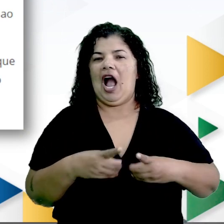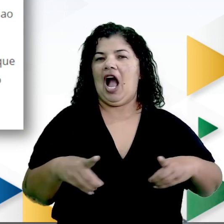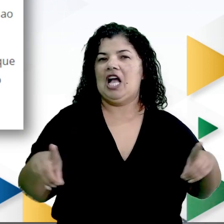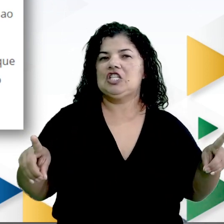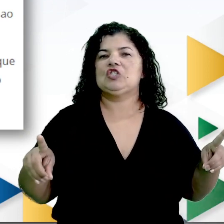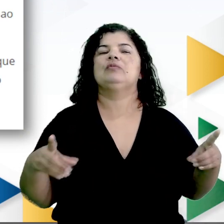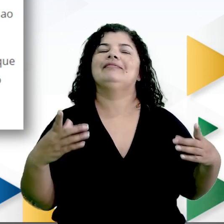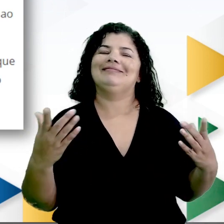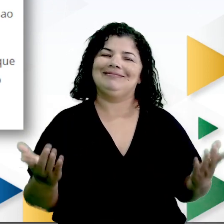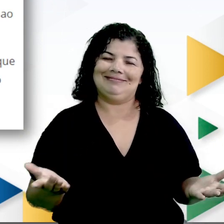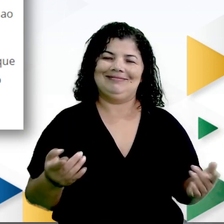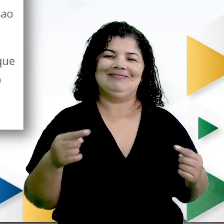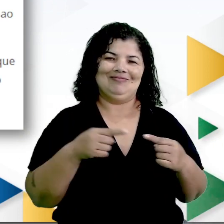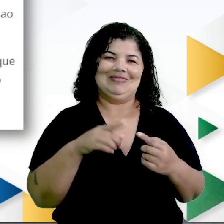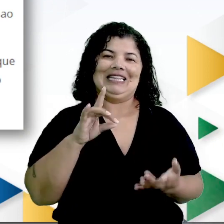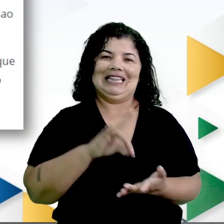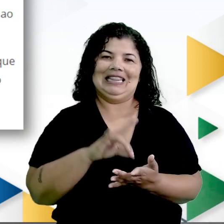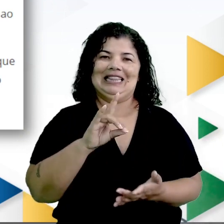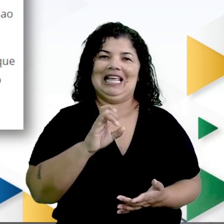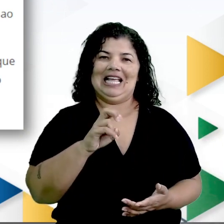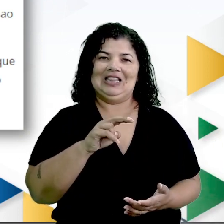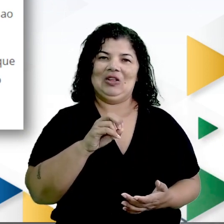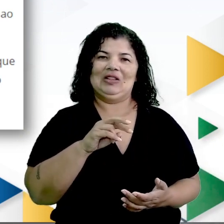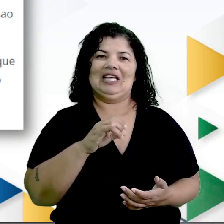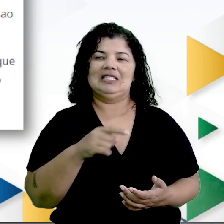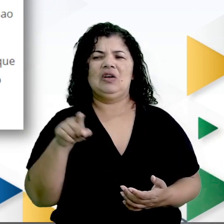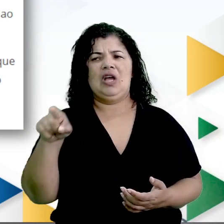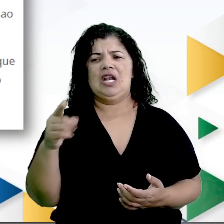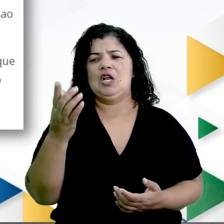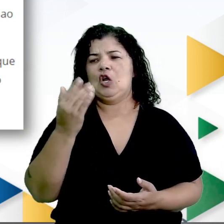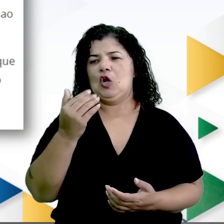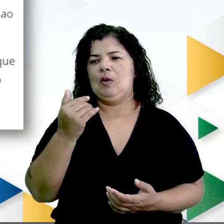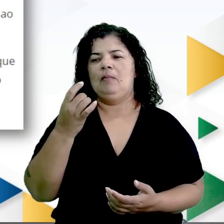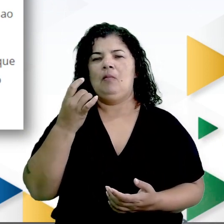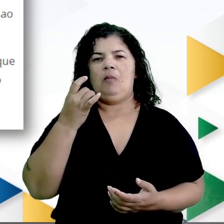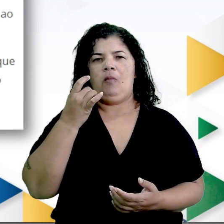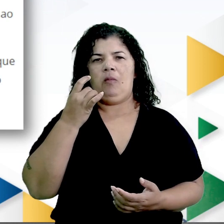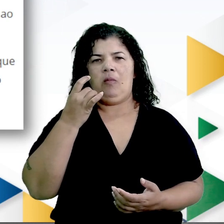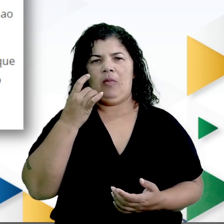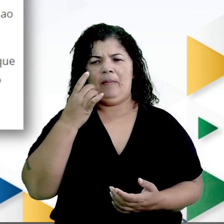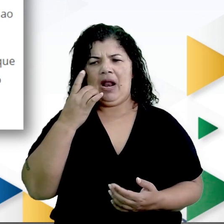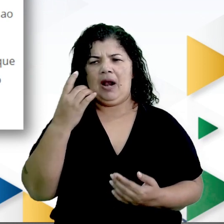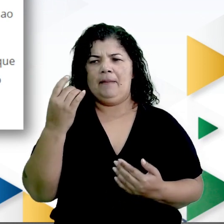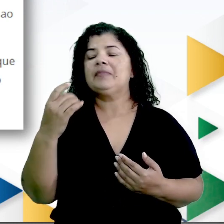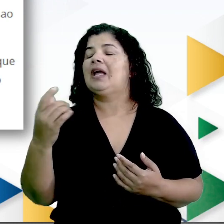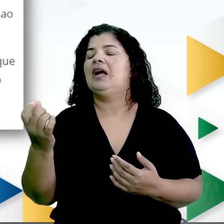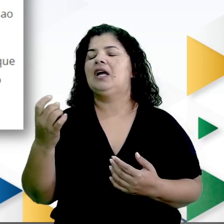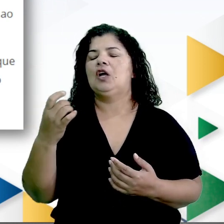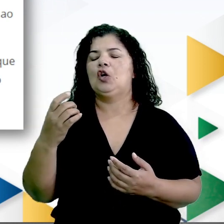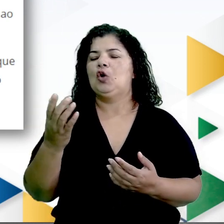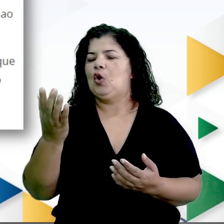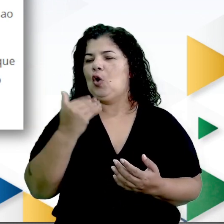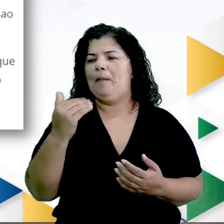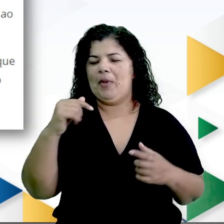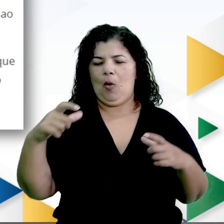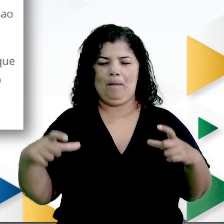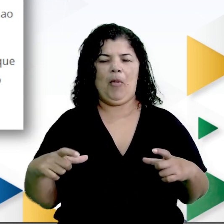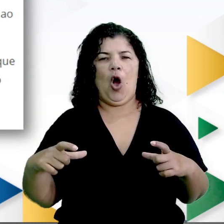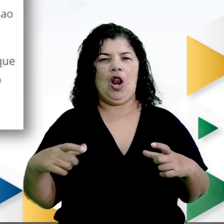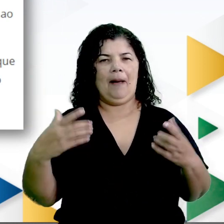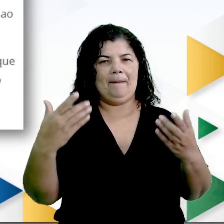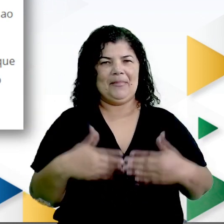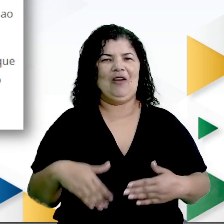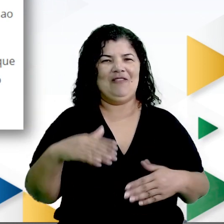Denotação. Ele comeu bala na prova de matemática. Comeu bola na prova de matemática, aliás.